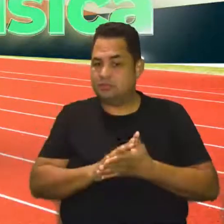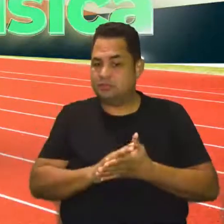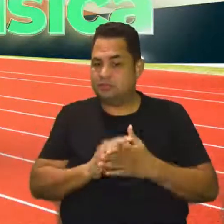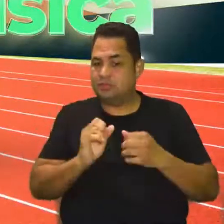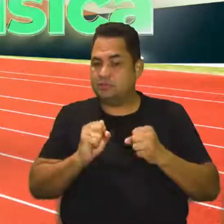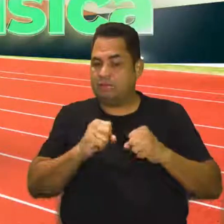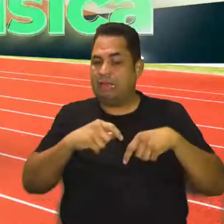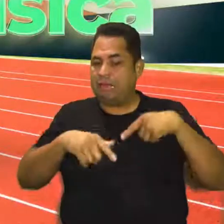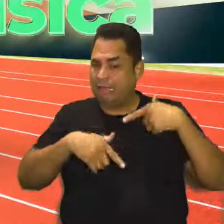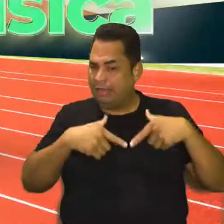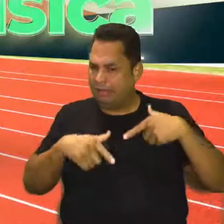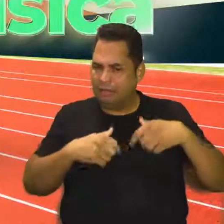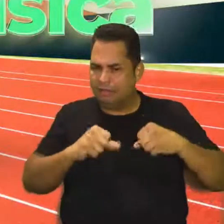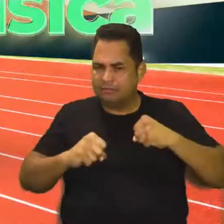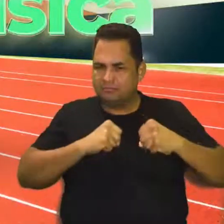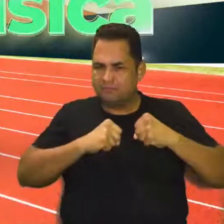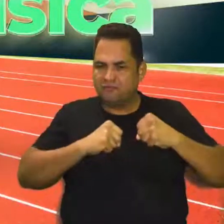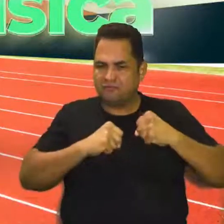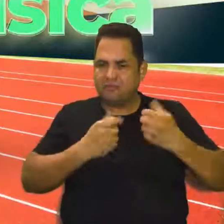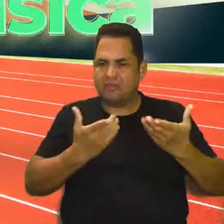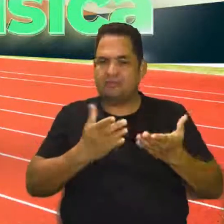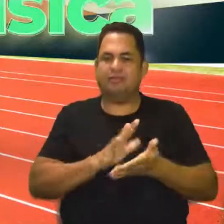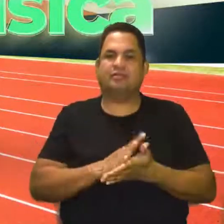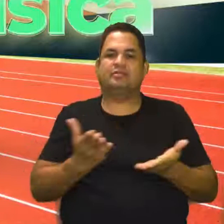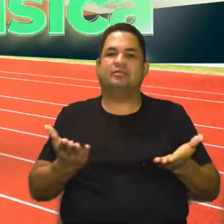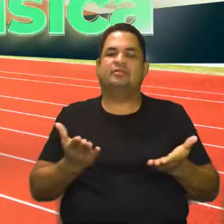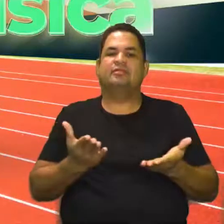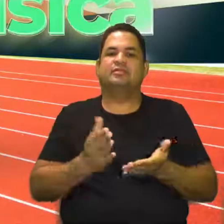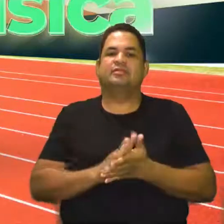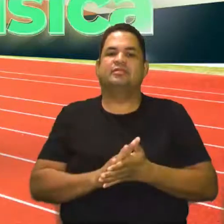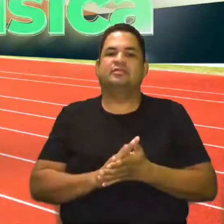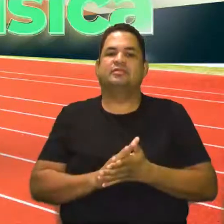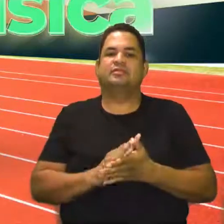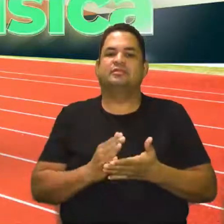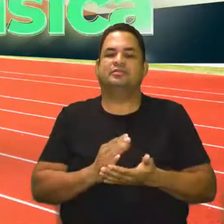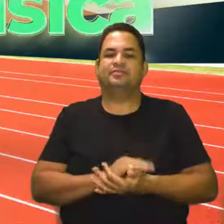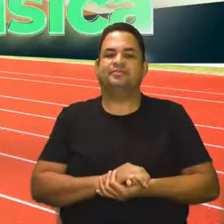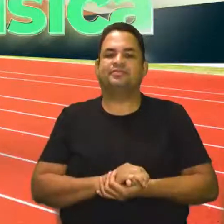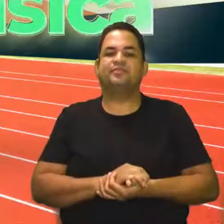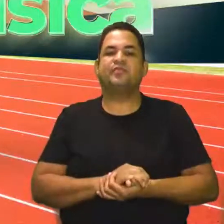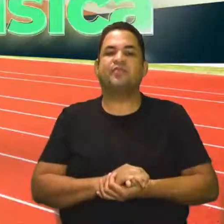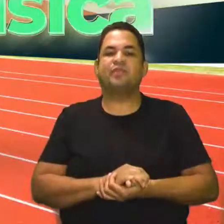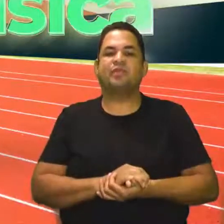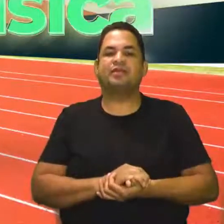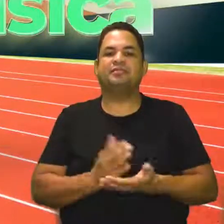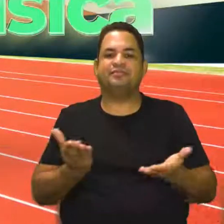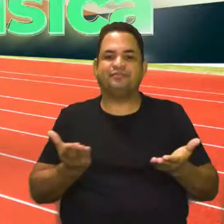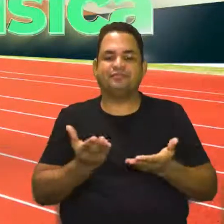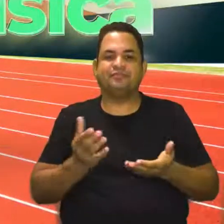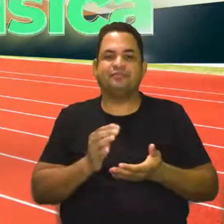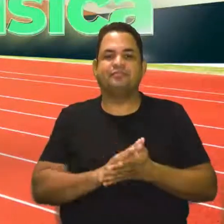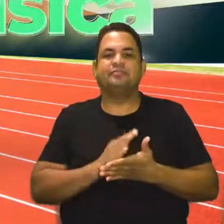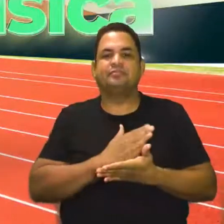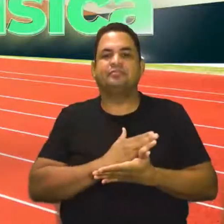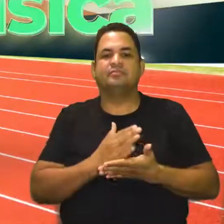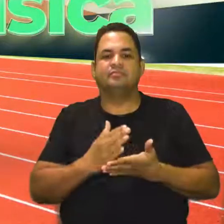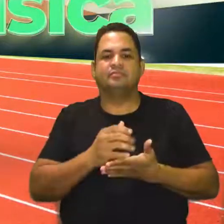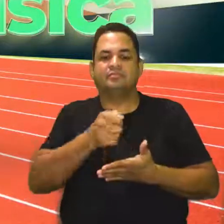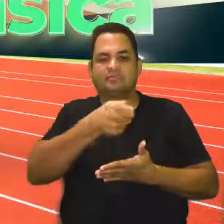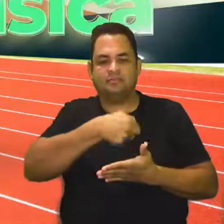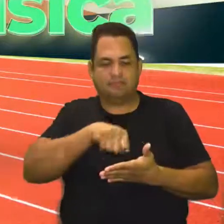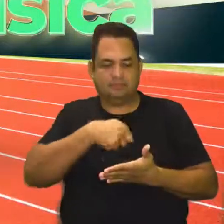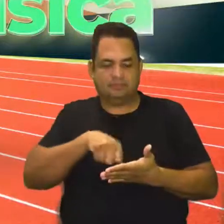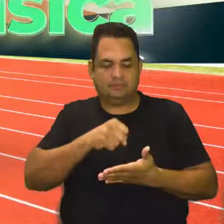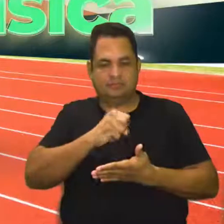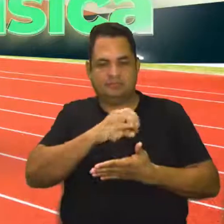ou se você está naquele outro lá que não coloca prioridade para a atividade física. Então, agora nós vamos iniciar a correção da